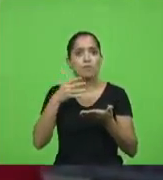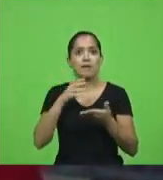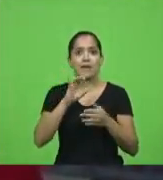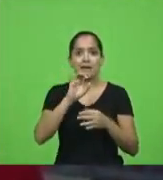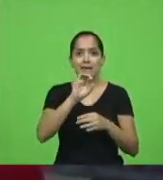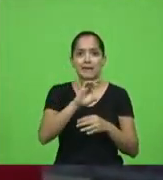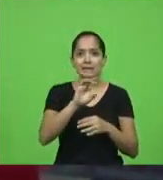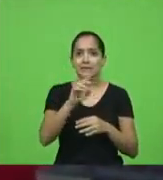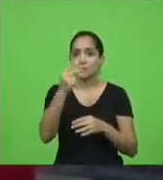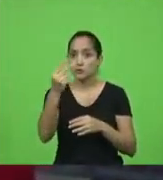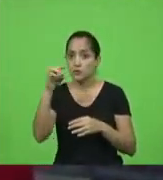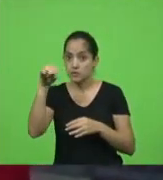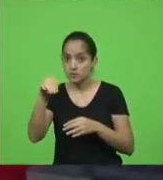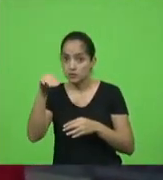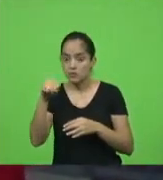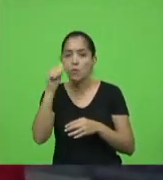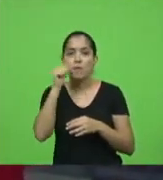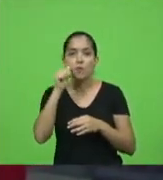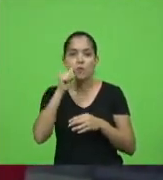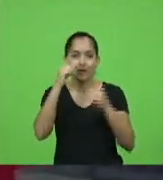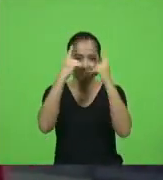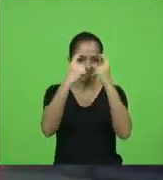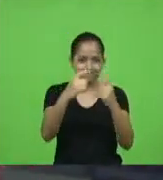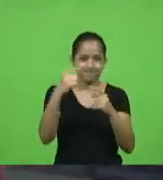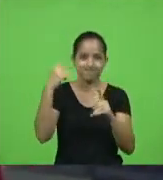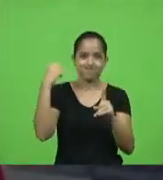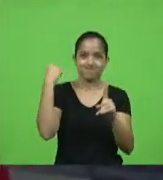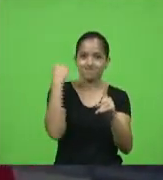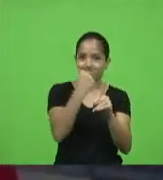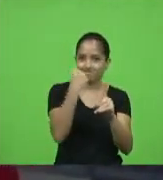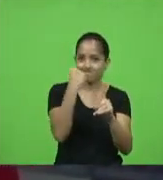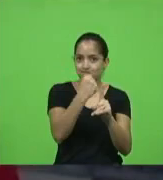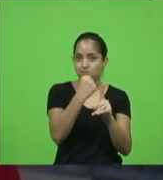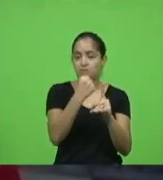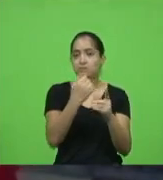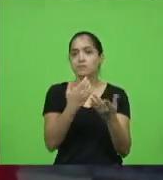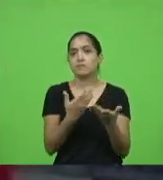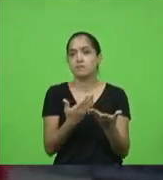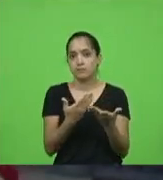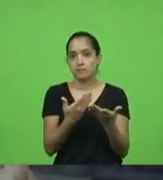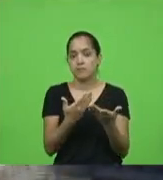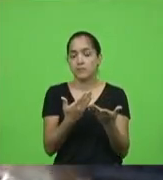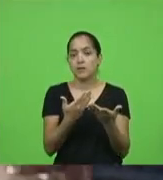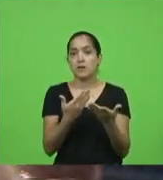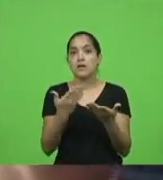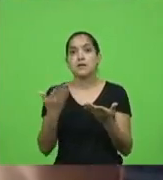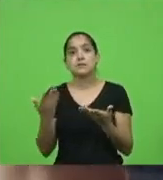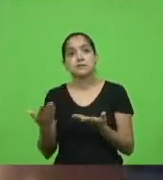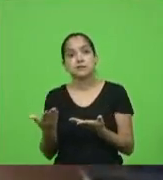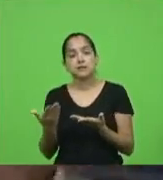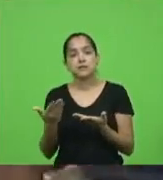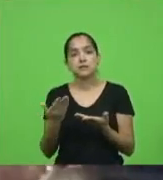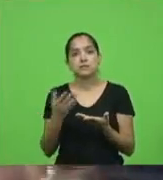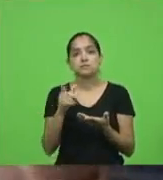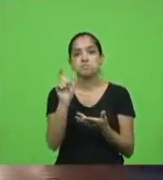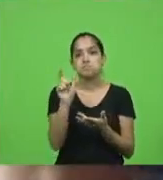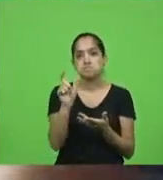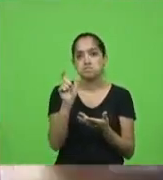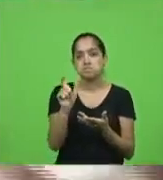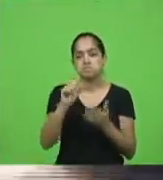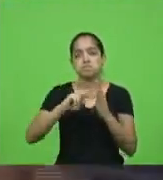uma mulher é agredida no Brasil certo sem conhecer até a palavra o